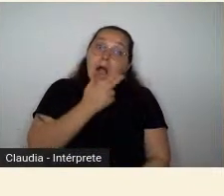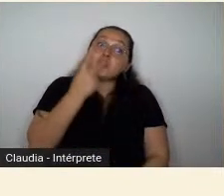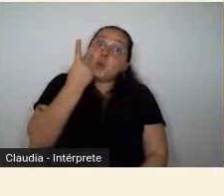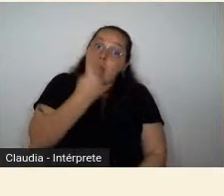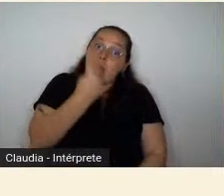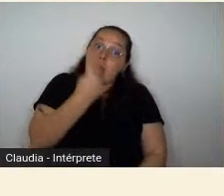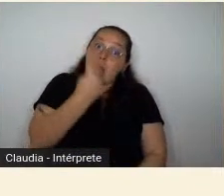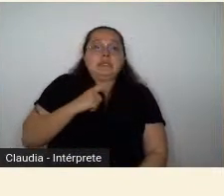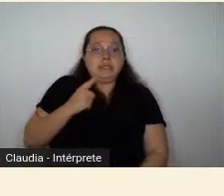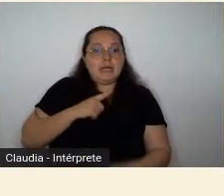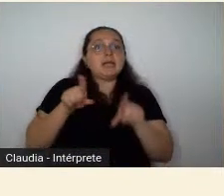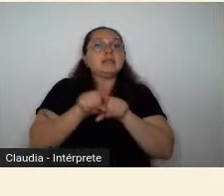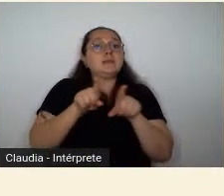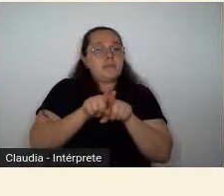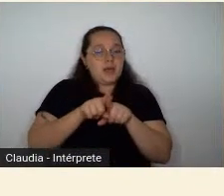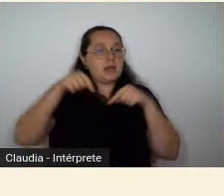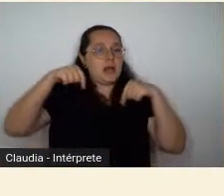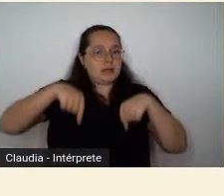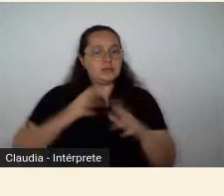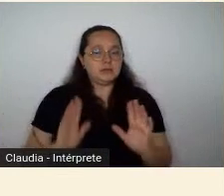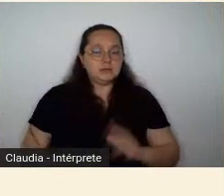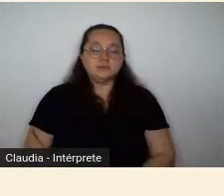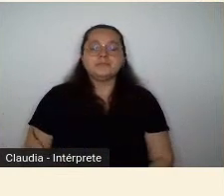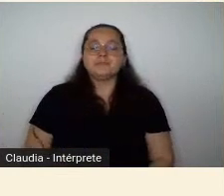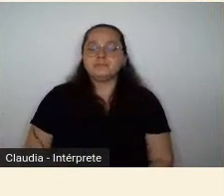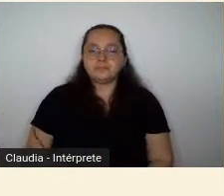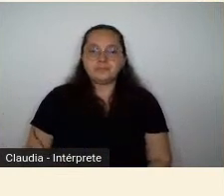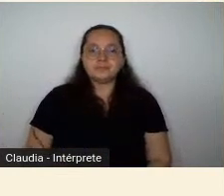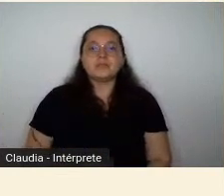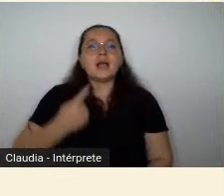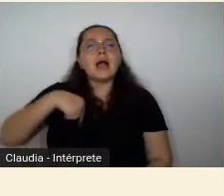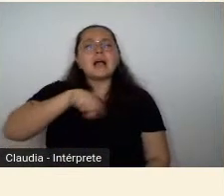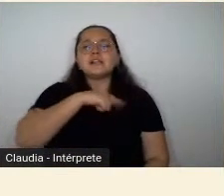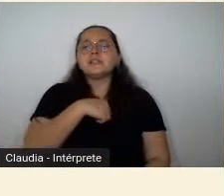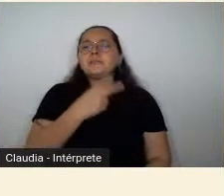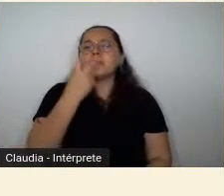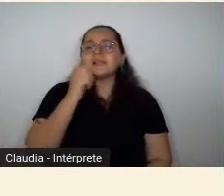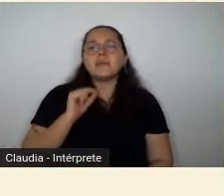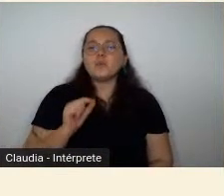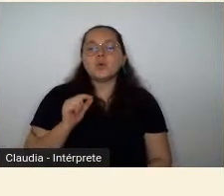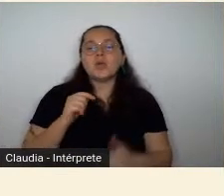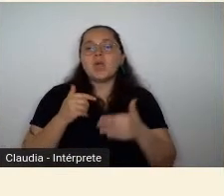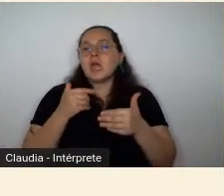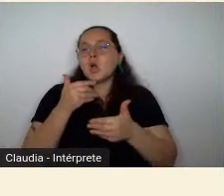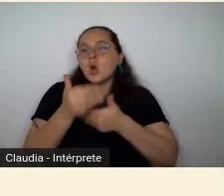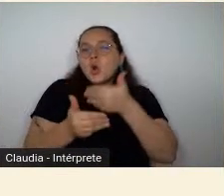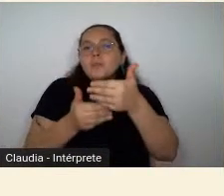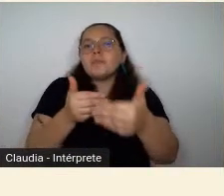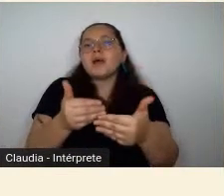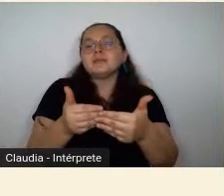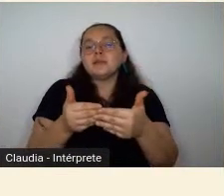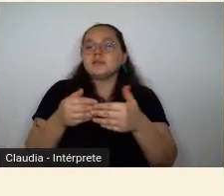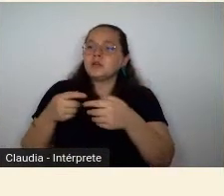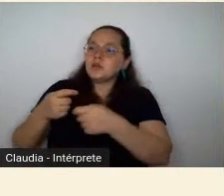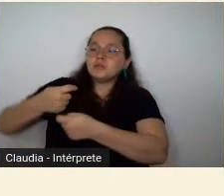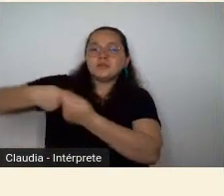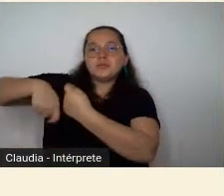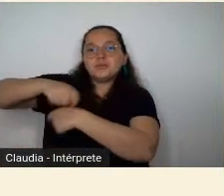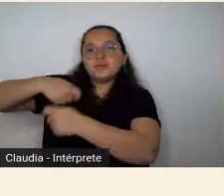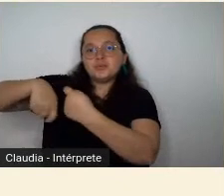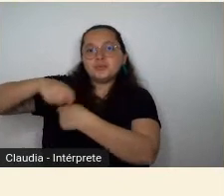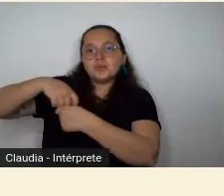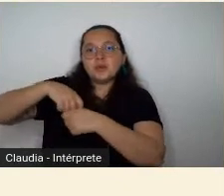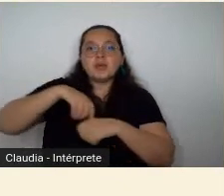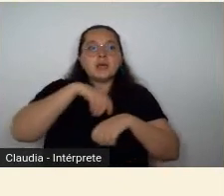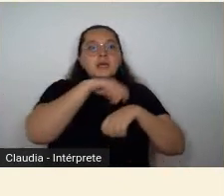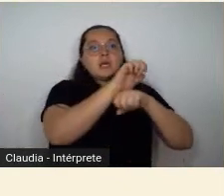Estado, no Morumbi. Então, o que a gente percebe? Que existe aí uma afinidade letiva entre o mercado e o Estado na valorização